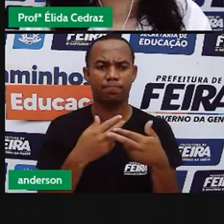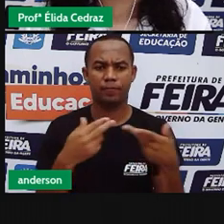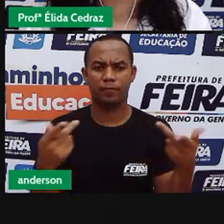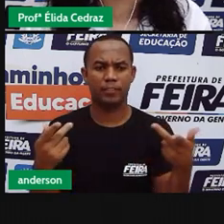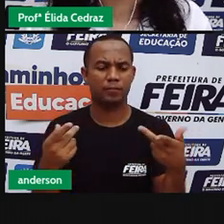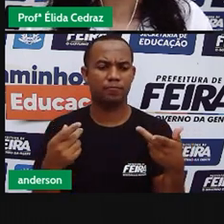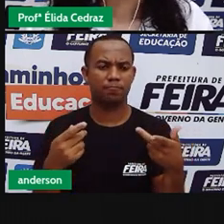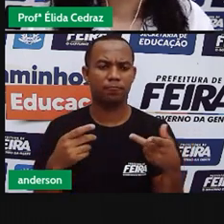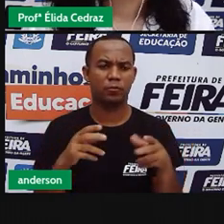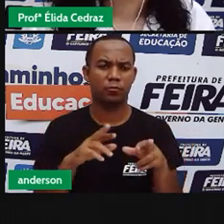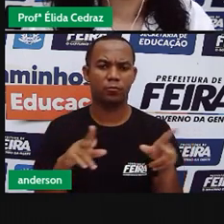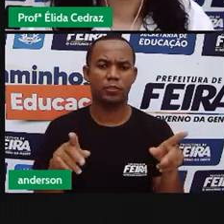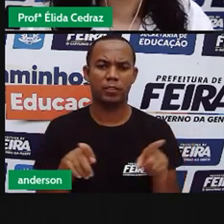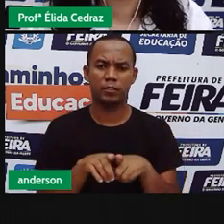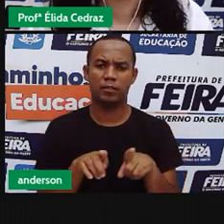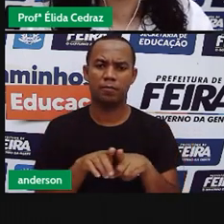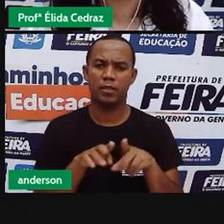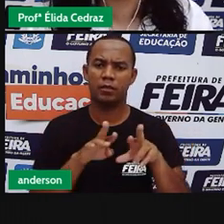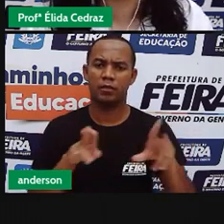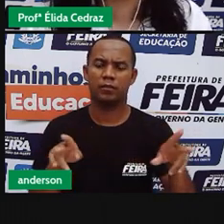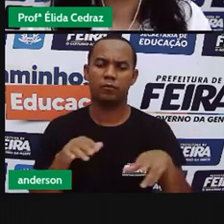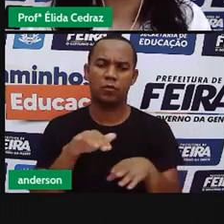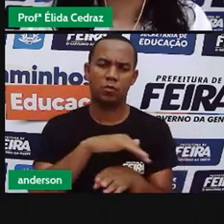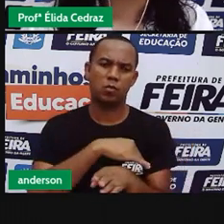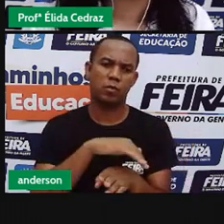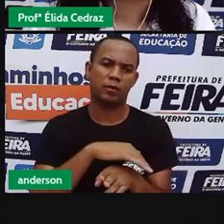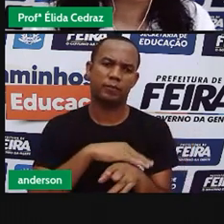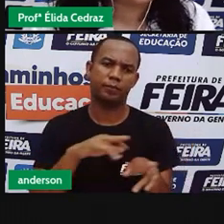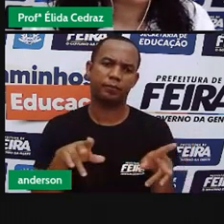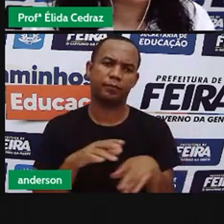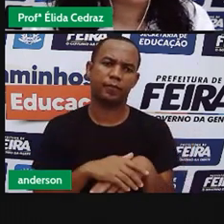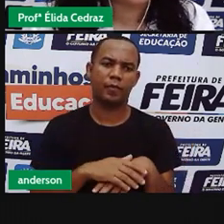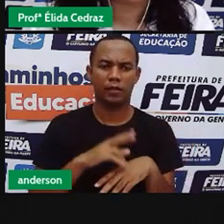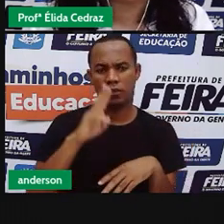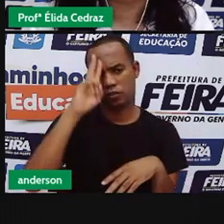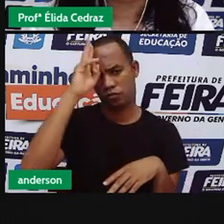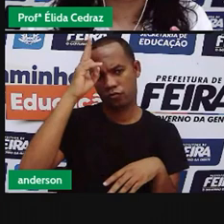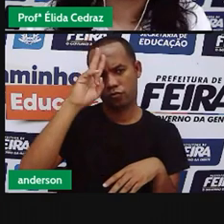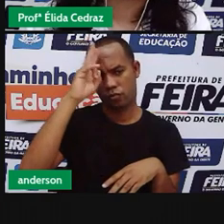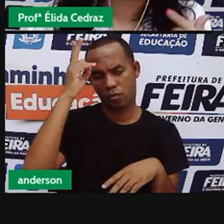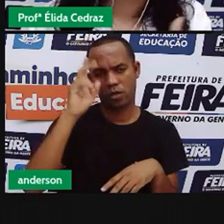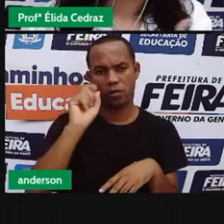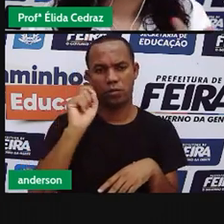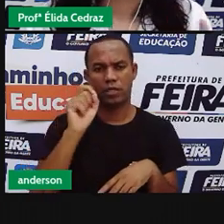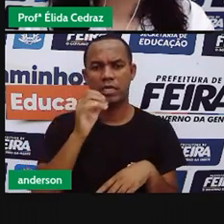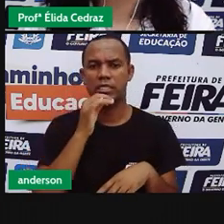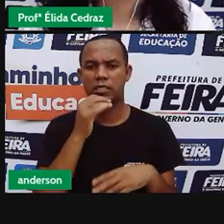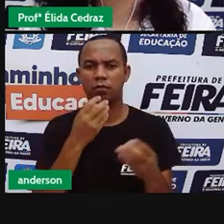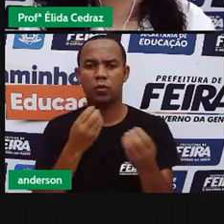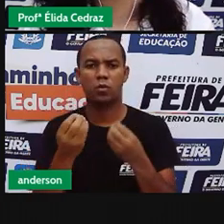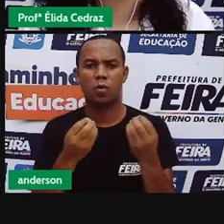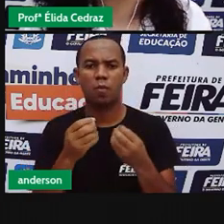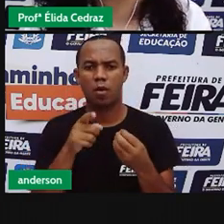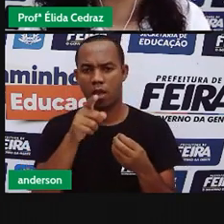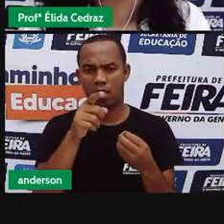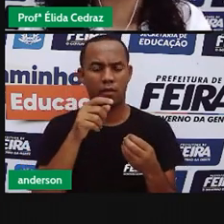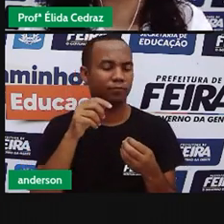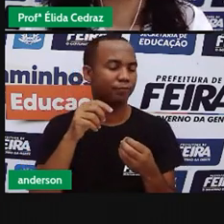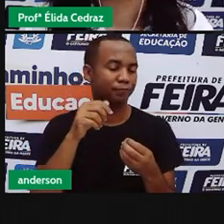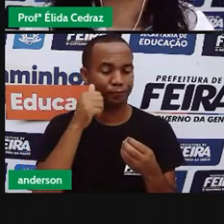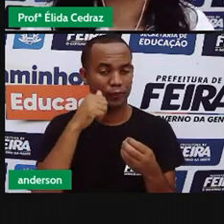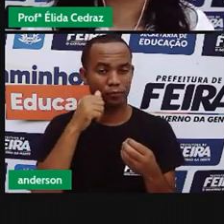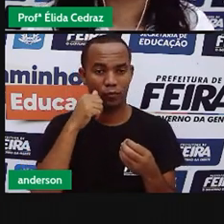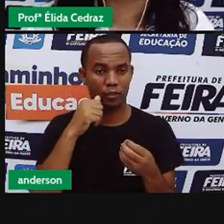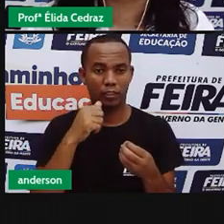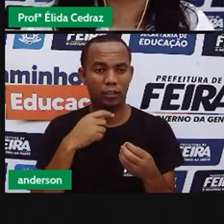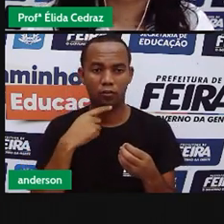localizar e diferenciar das outras ruas. Na história de Yara, Yara não conseguiu encontrar a casa da